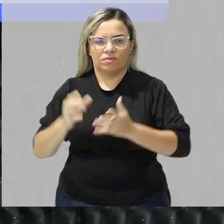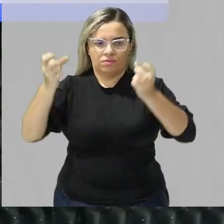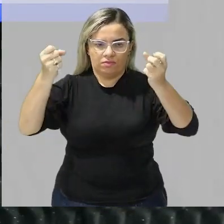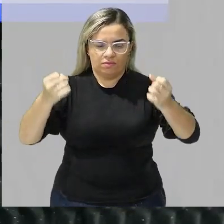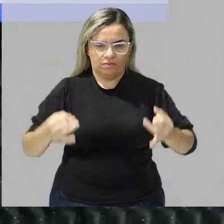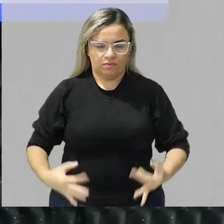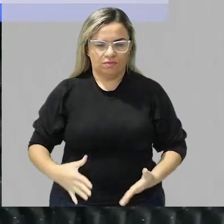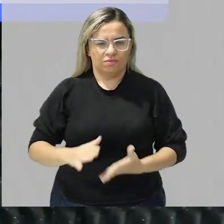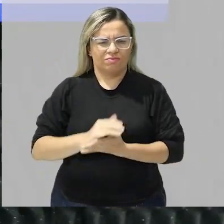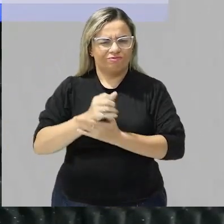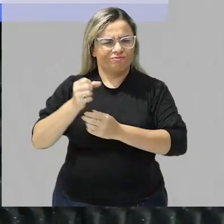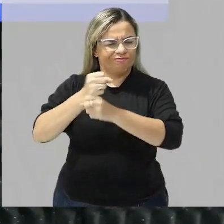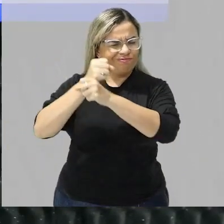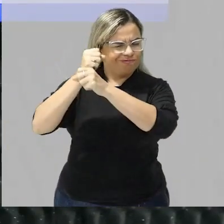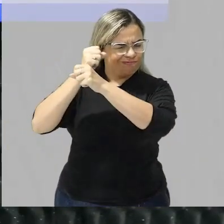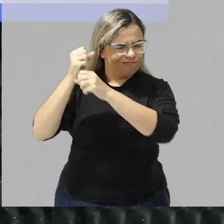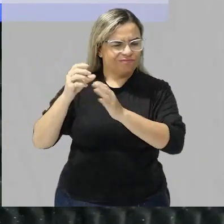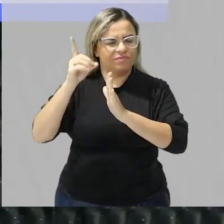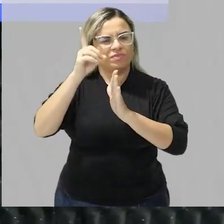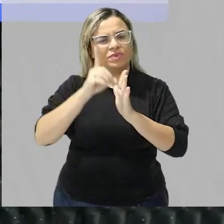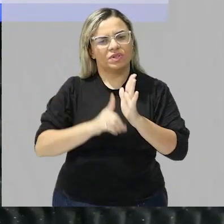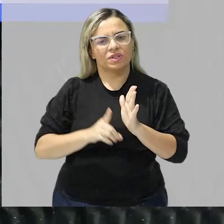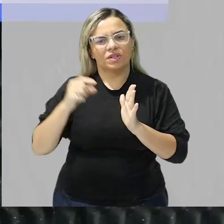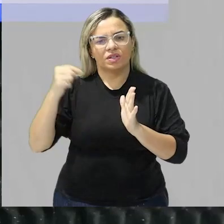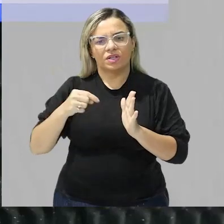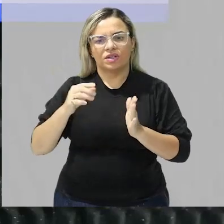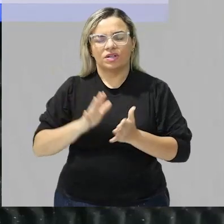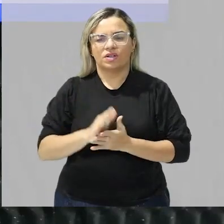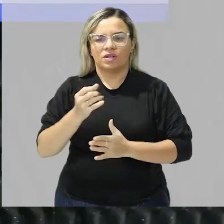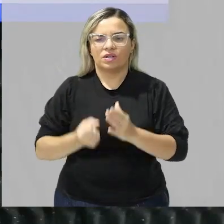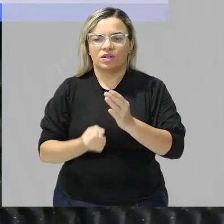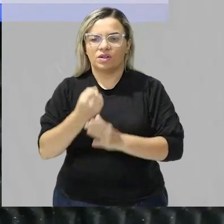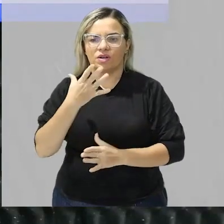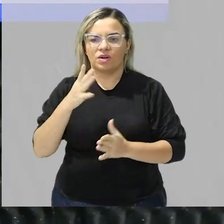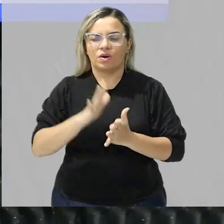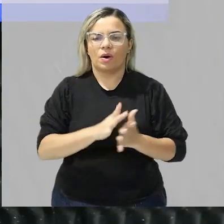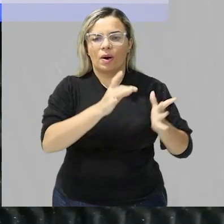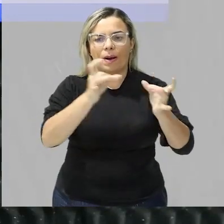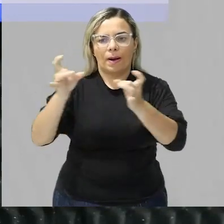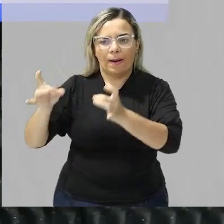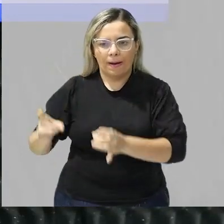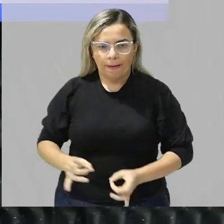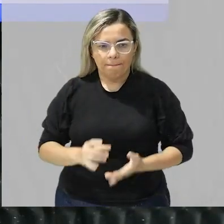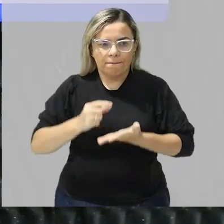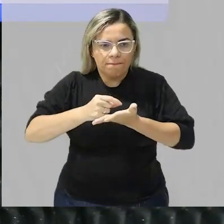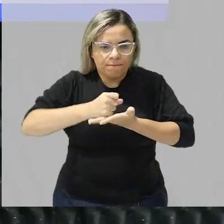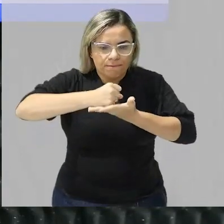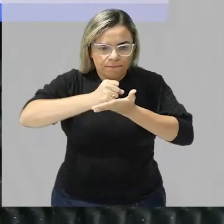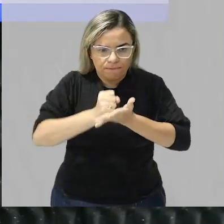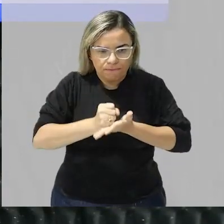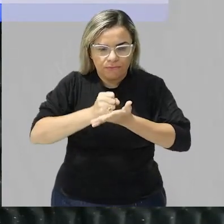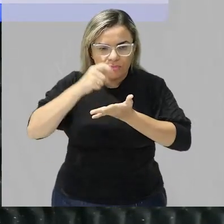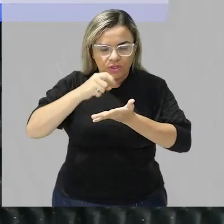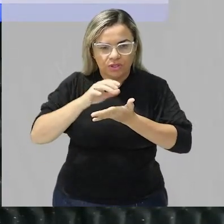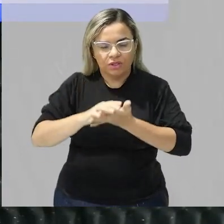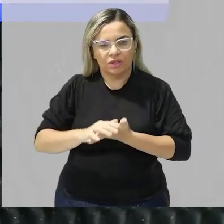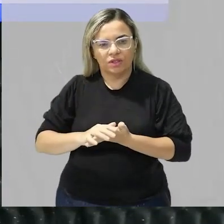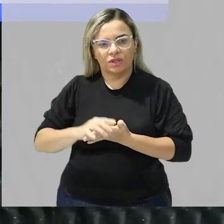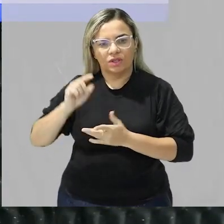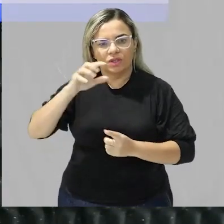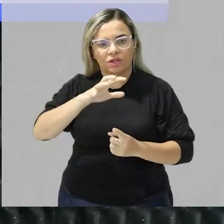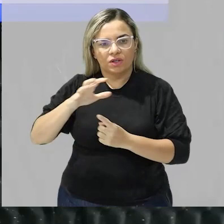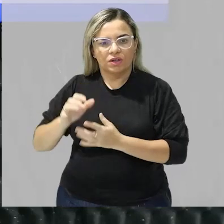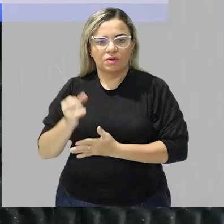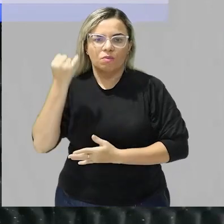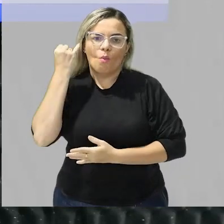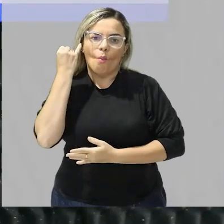há algumas décadas surgiu no mercado um medicamento que provocava perda de peso por inibir